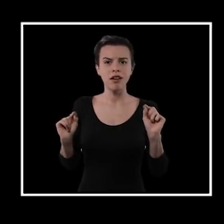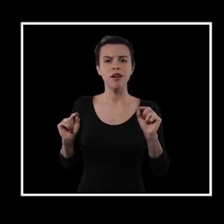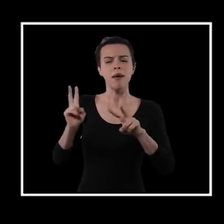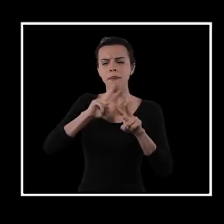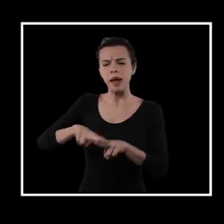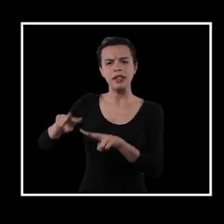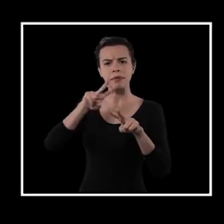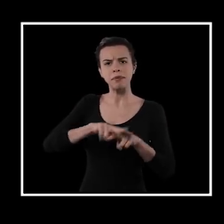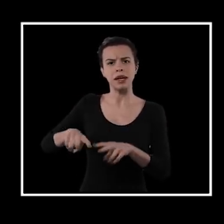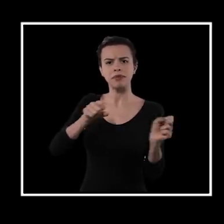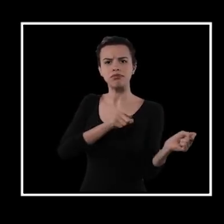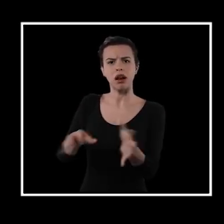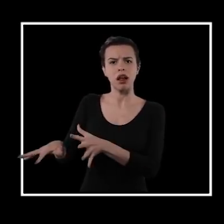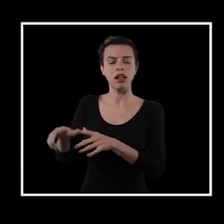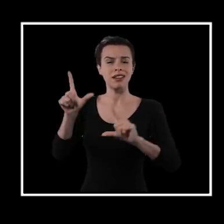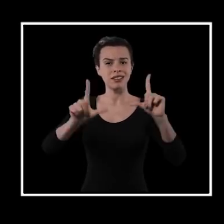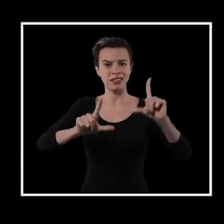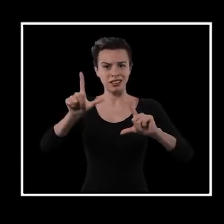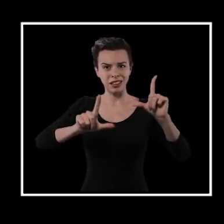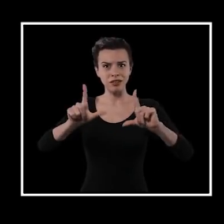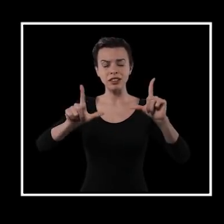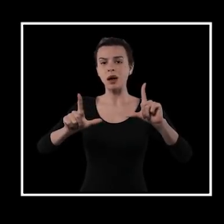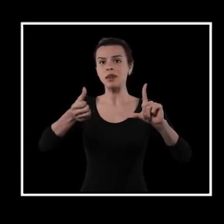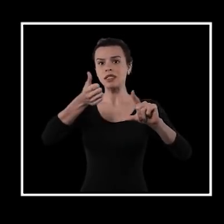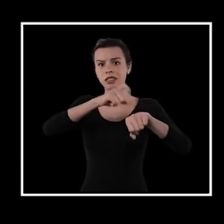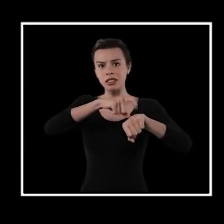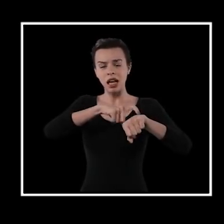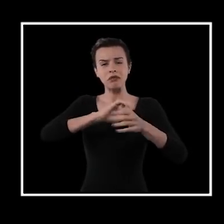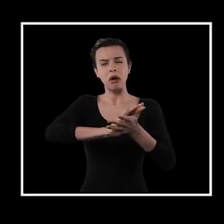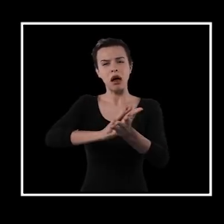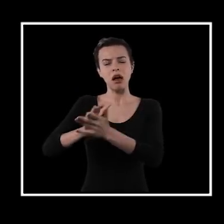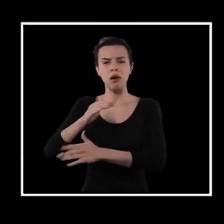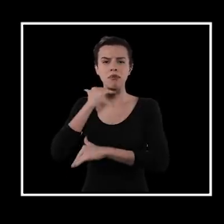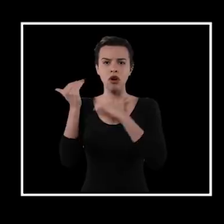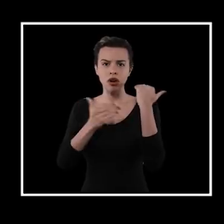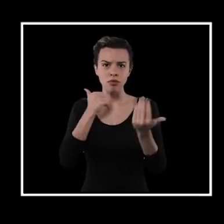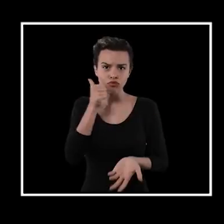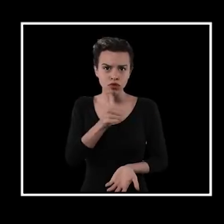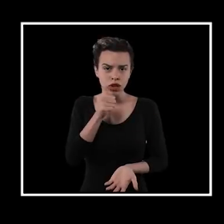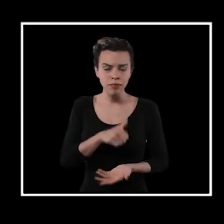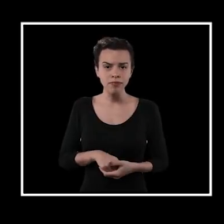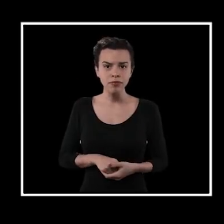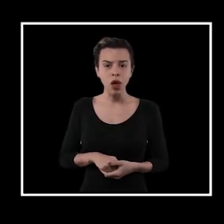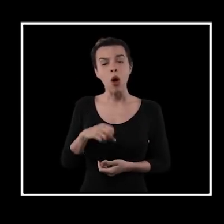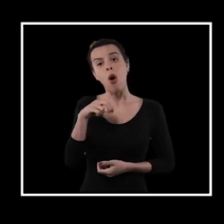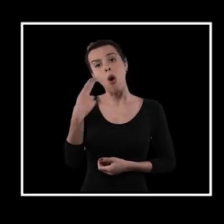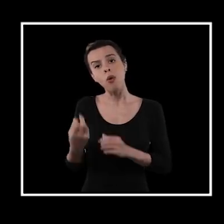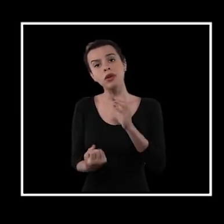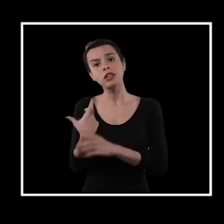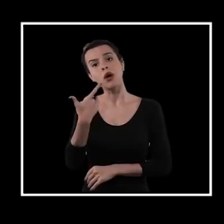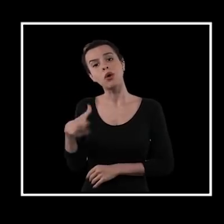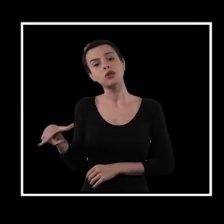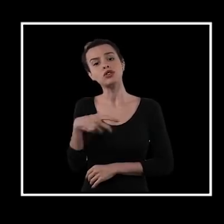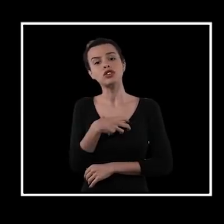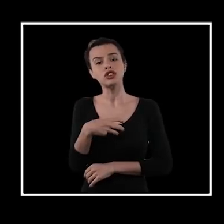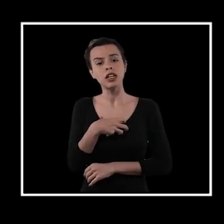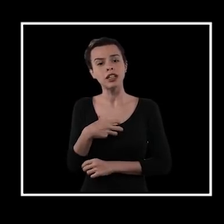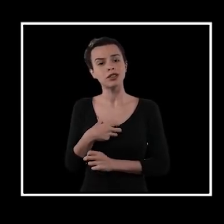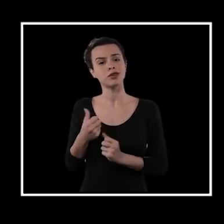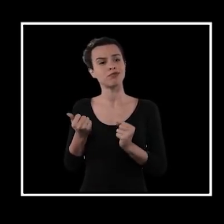Ficar na onda do populismo penal, deixar que, às seis horas da tarde, a gente fique naturalizando feminicídio, ou a gente criar